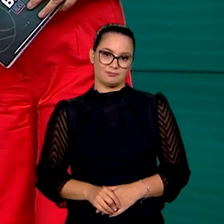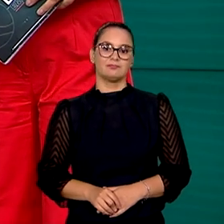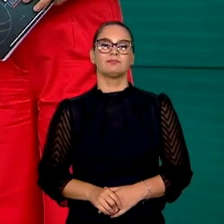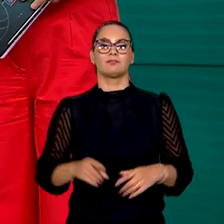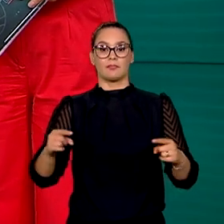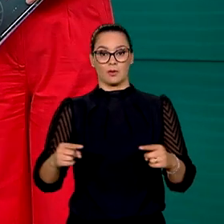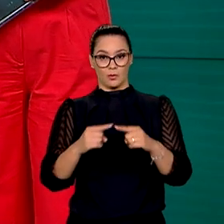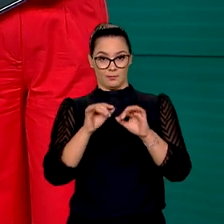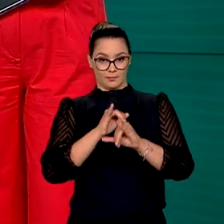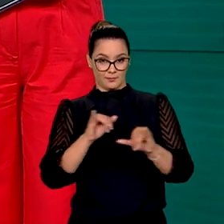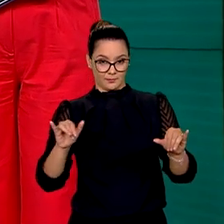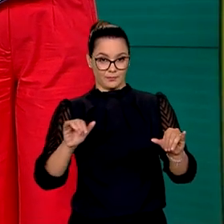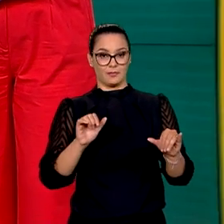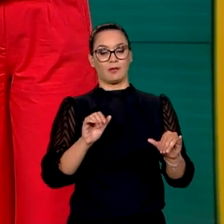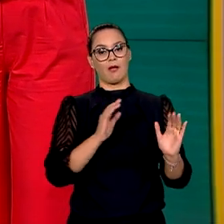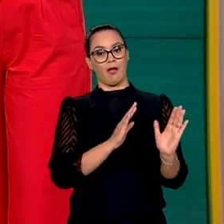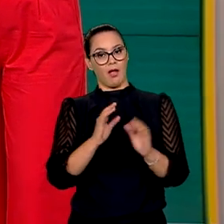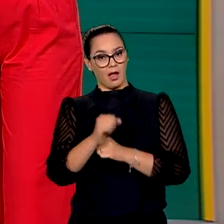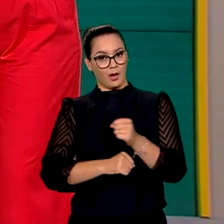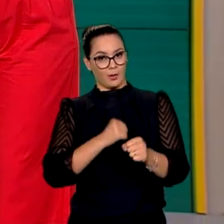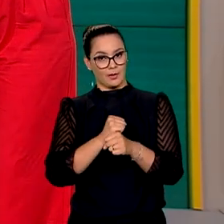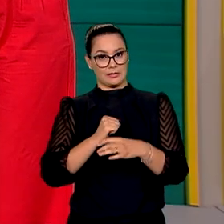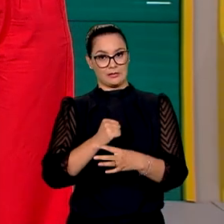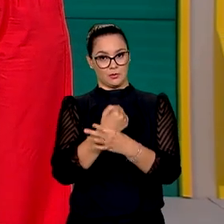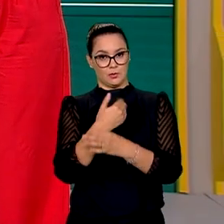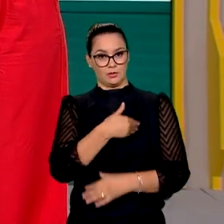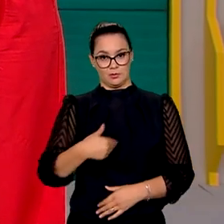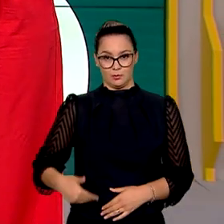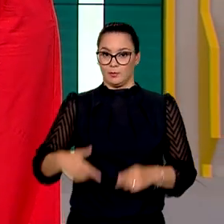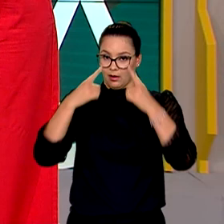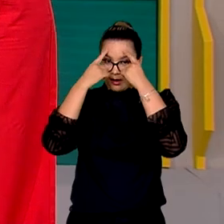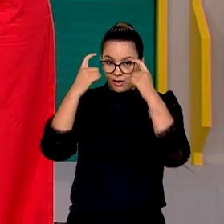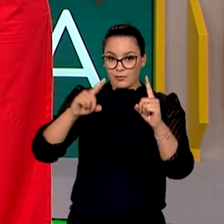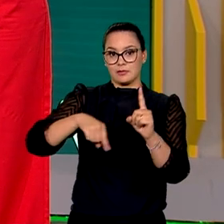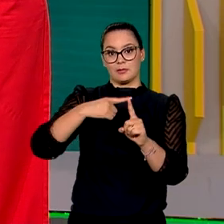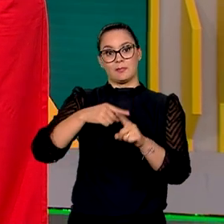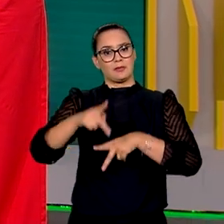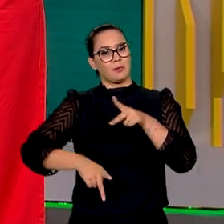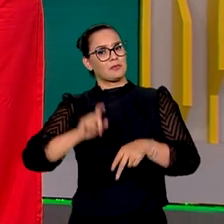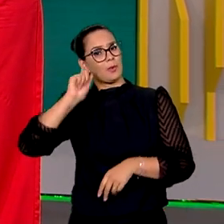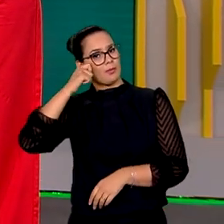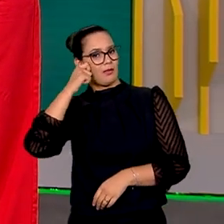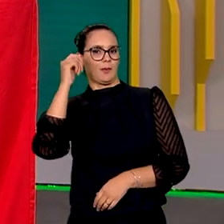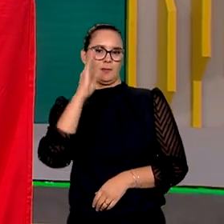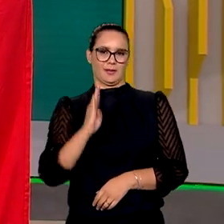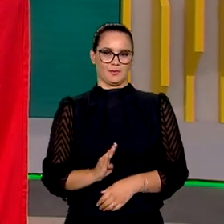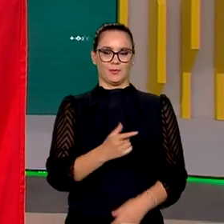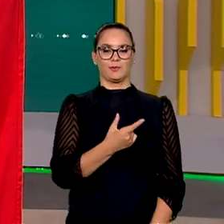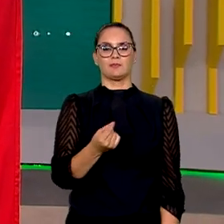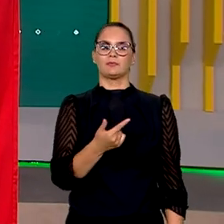De acordo com dados do Anuário Brasileiro de Segurança Pública, a violência atinge mais a população negra brasileira. Em